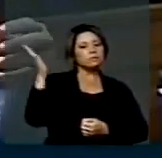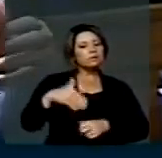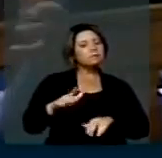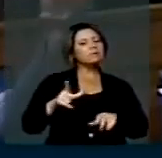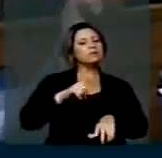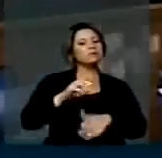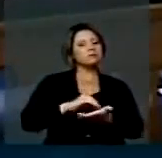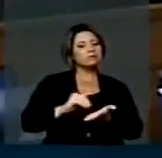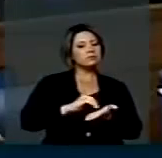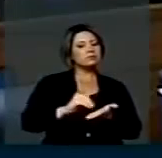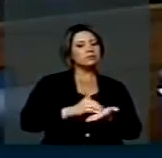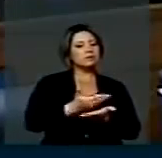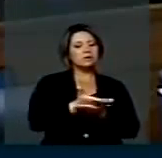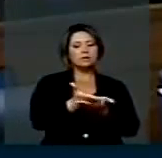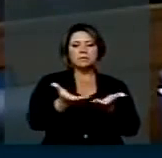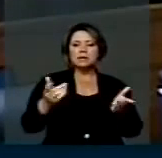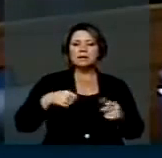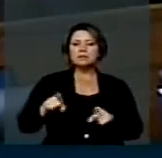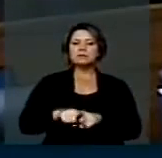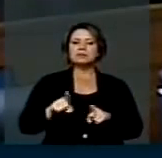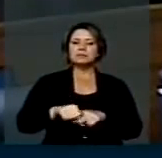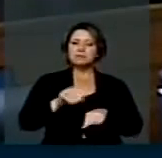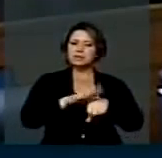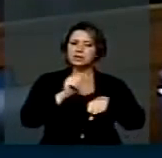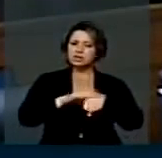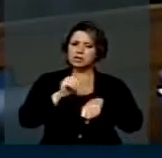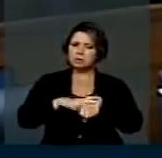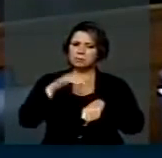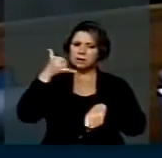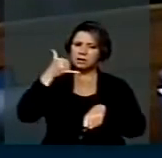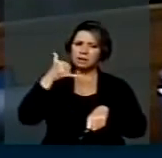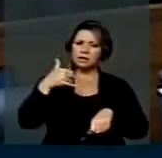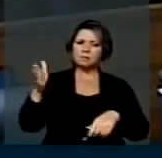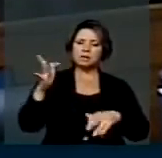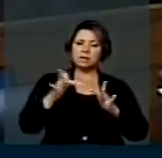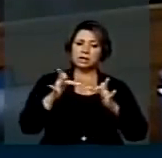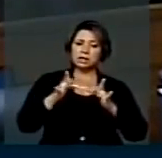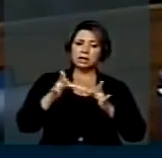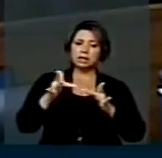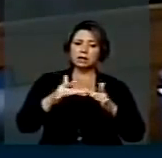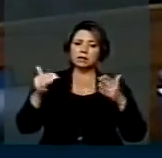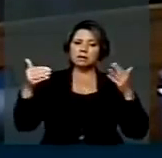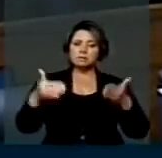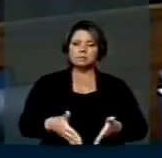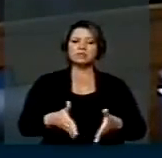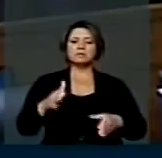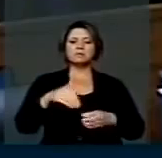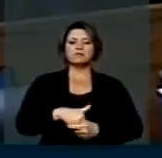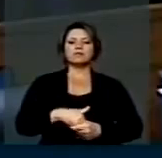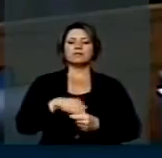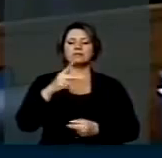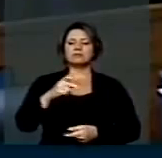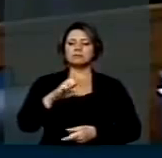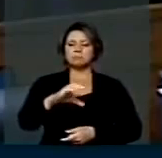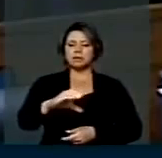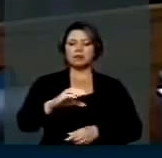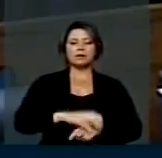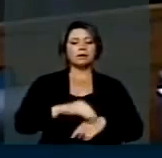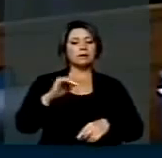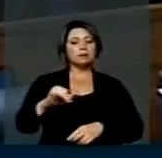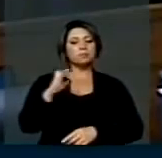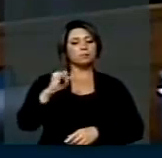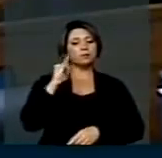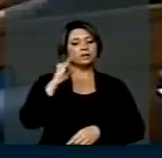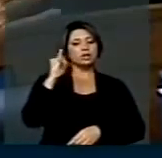que atende a bancada do Paraná para convocar os deputados para estar aqui e prestigiar esta PEC da deputada Luísa Irundina,